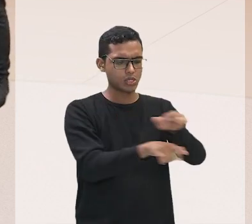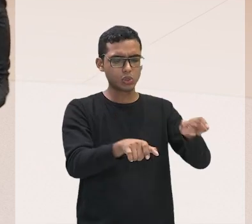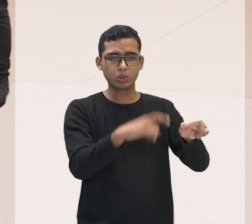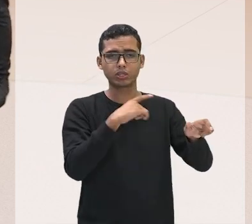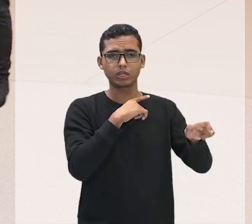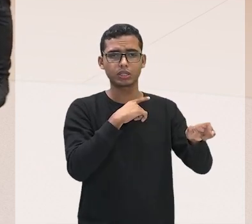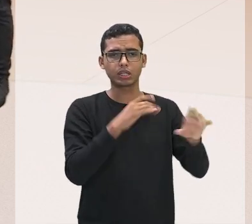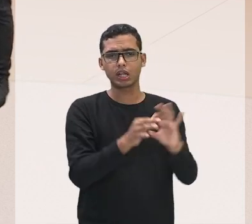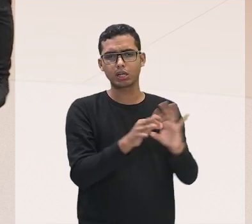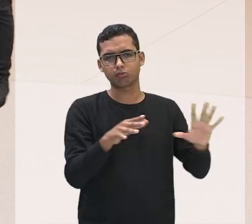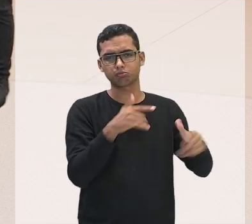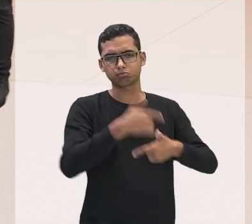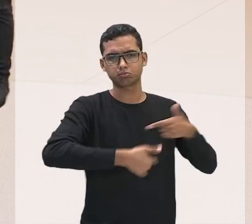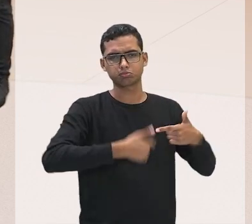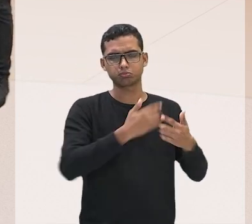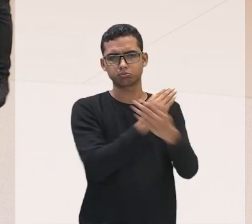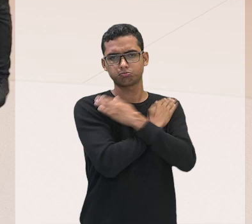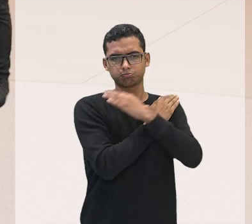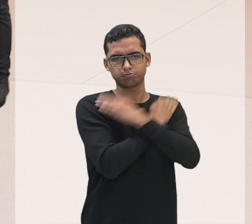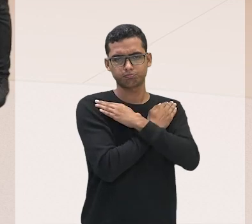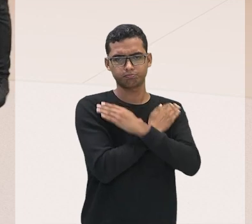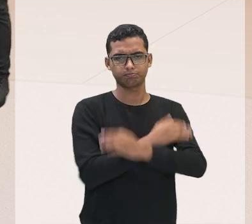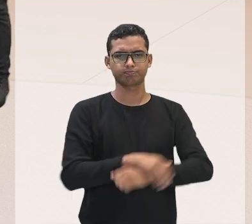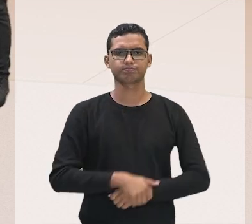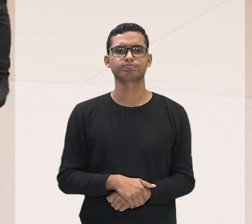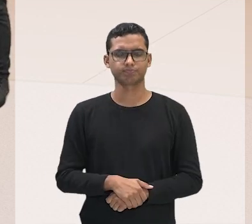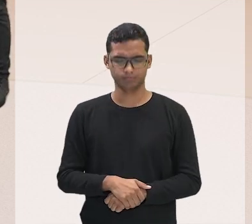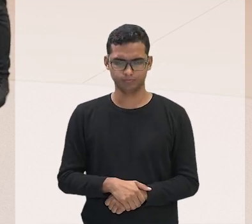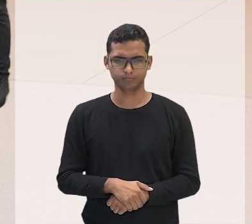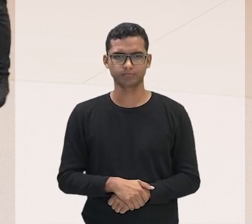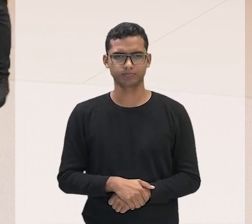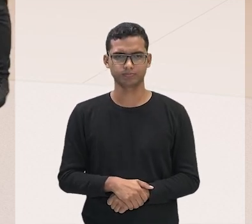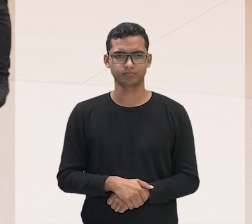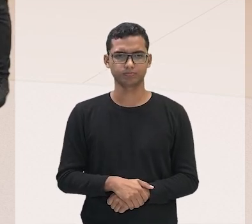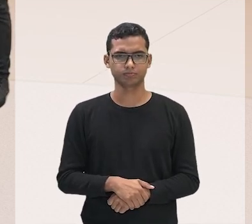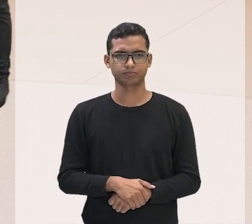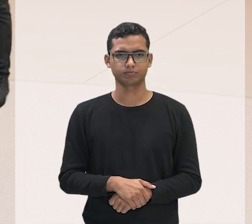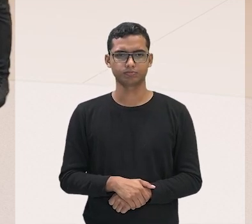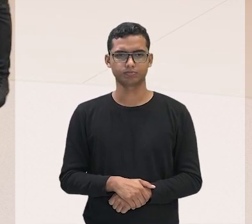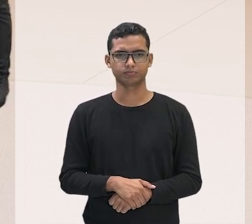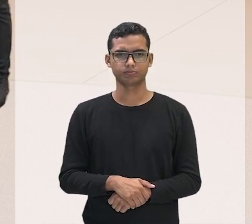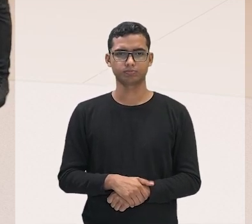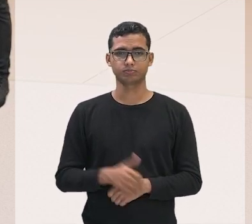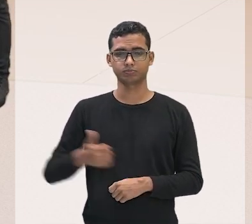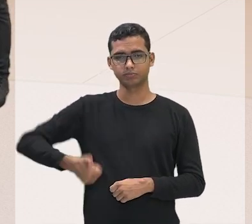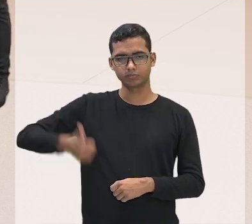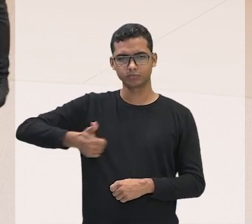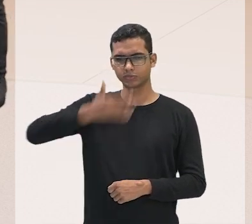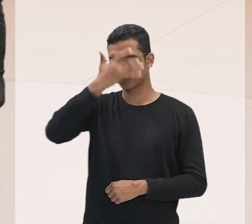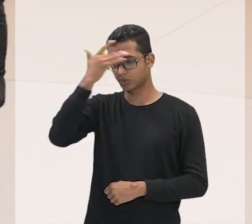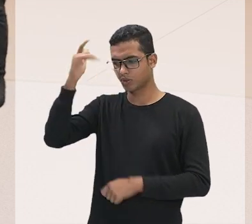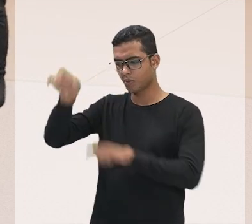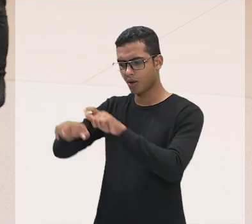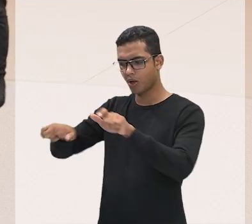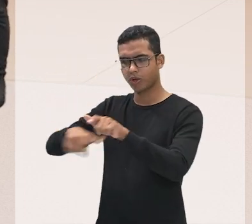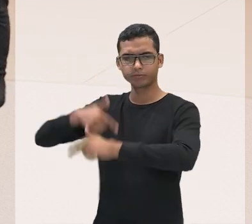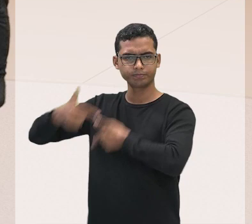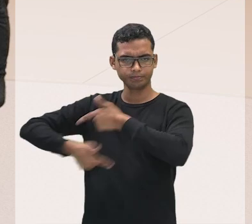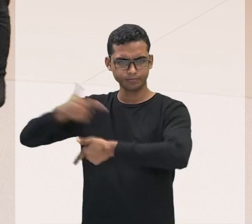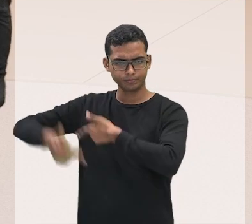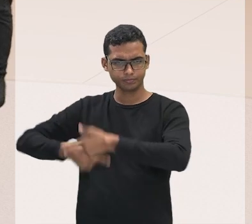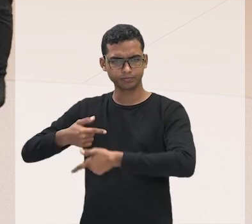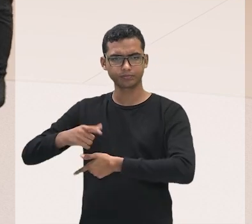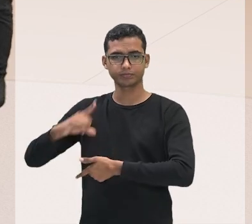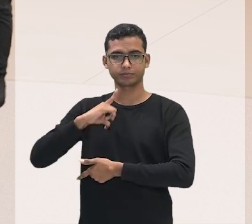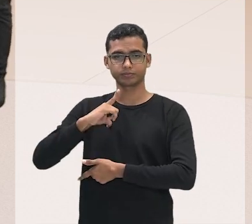economicamente ativa a gente vai ver aquele primeiro ícone lá que é as pessoas que são ocupadas e são empregadas. São as pessoas que